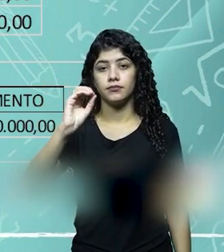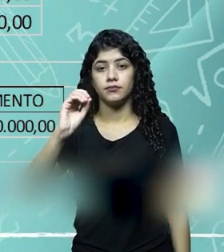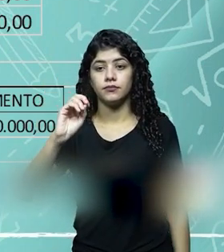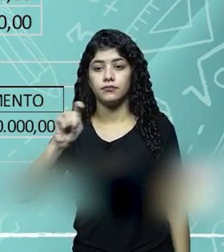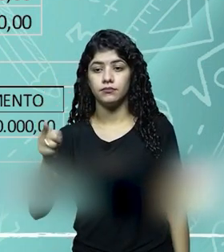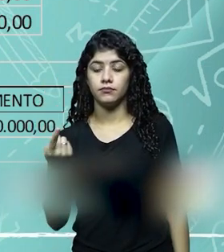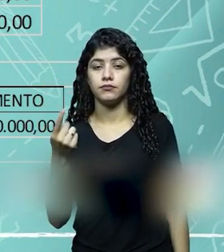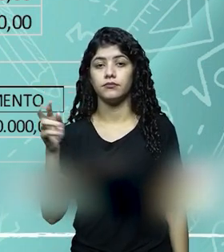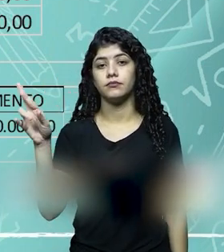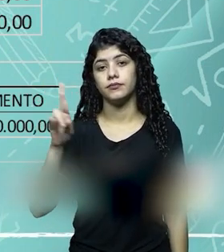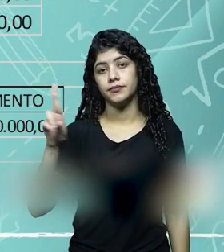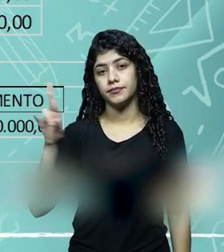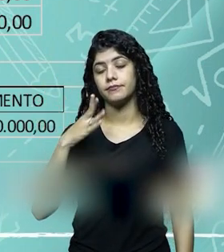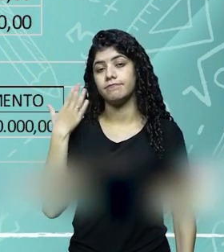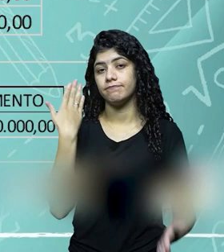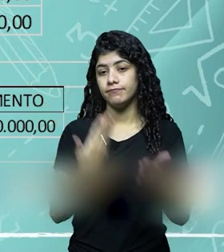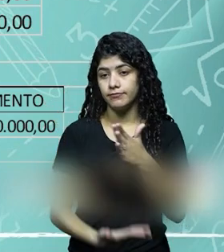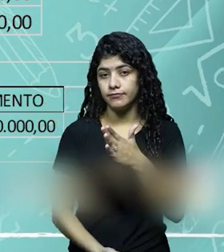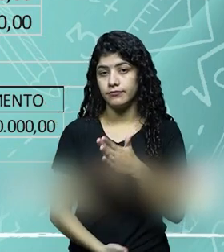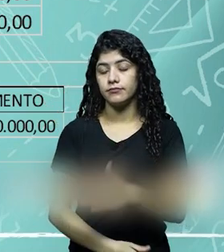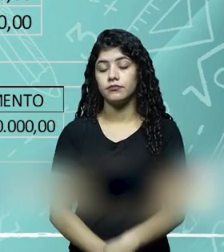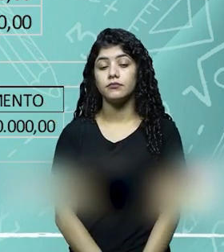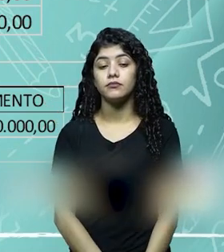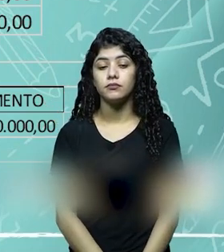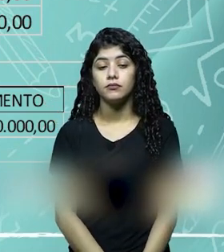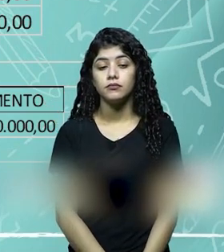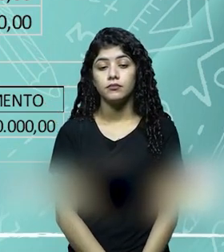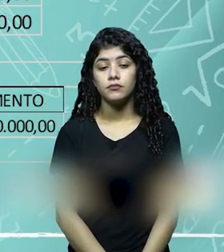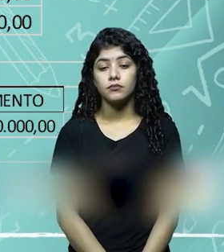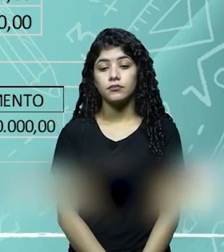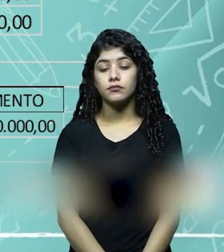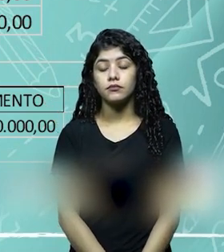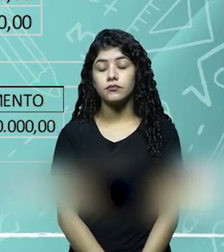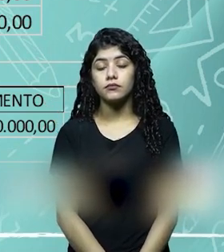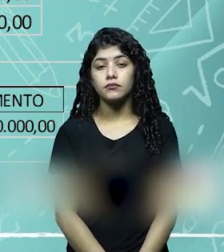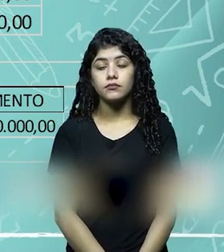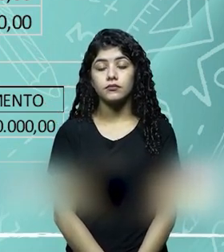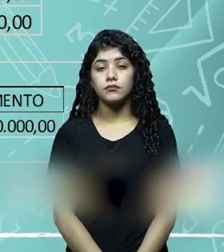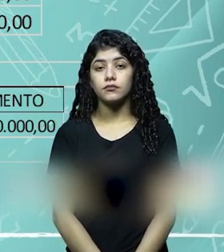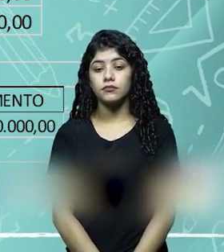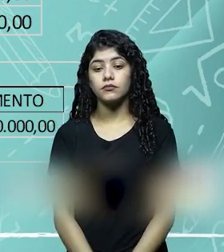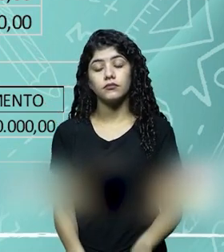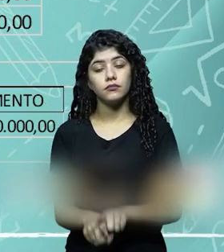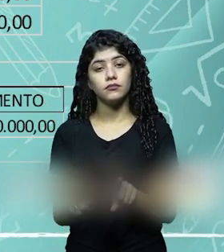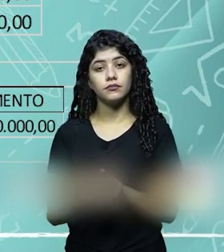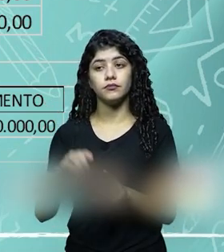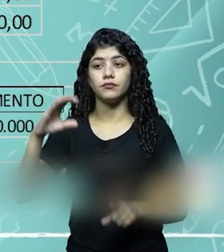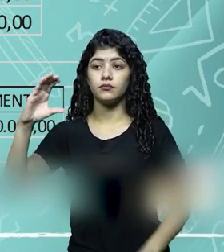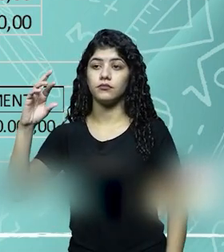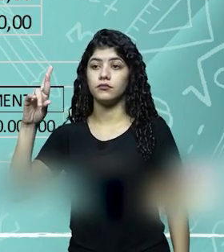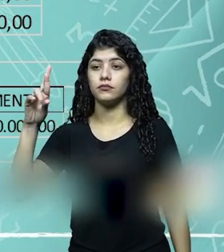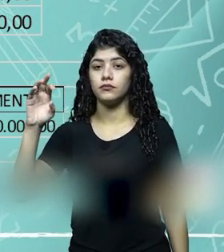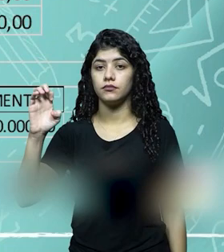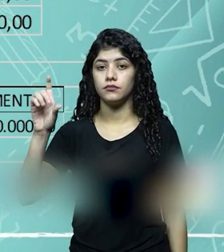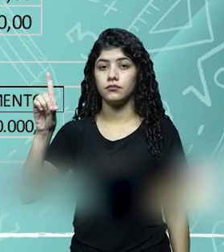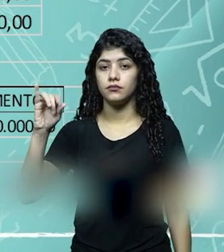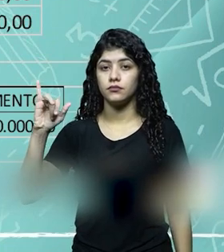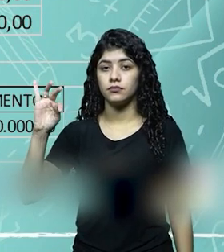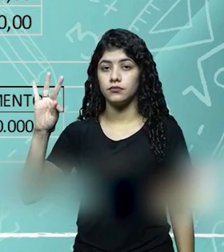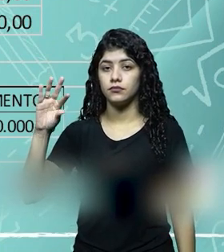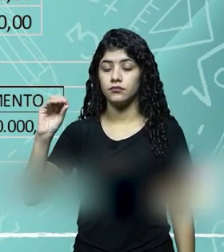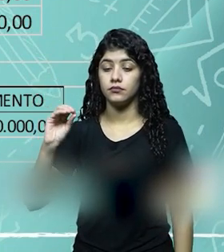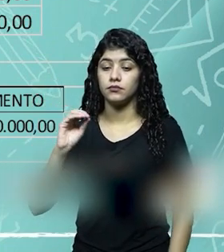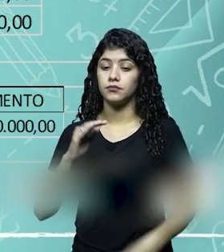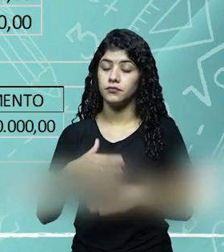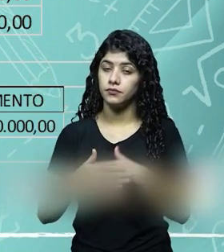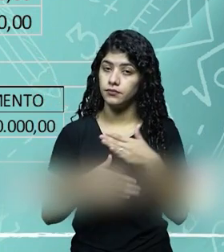débito de 30 mil reais, como a gente sabe, toda despesa se debita. E nós lançamos um crédito na conta de